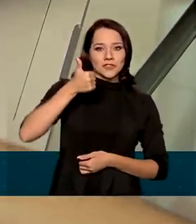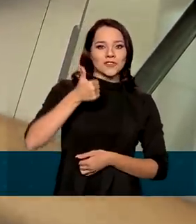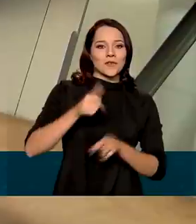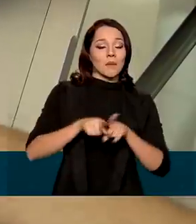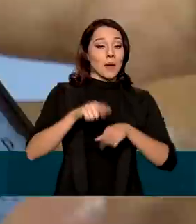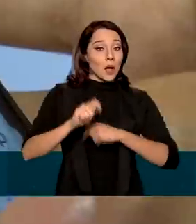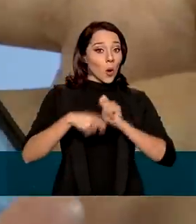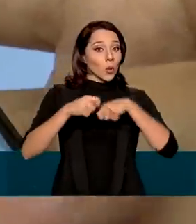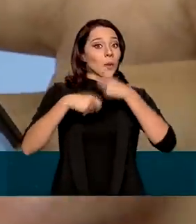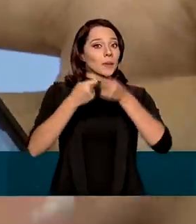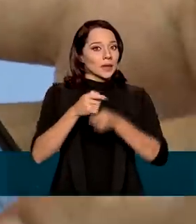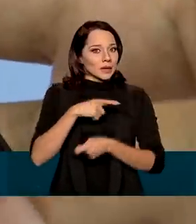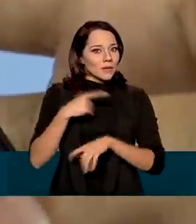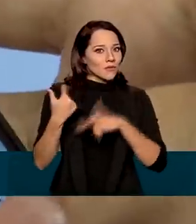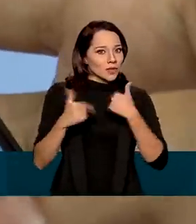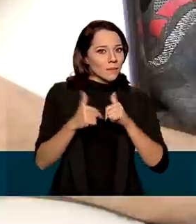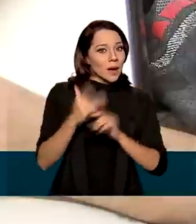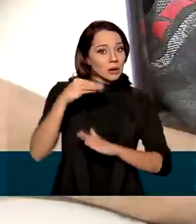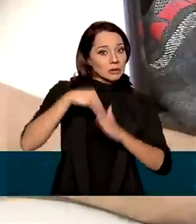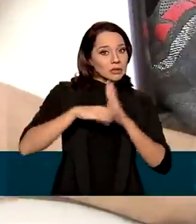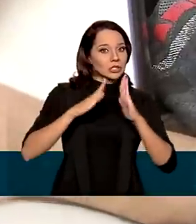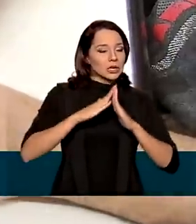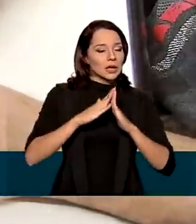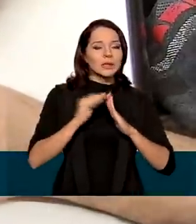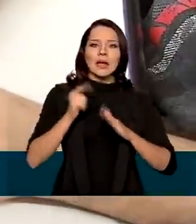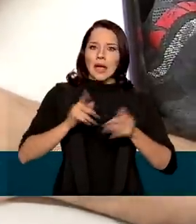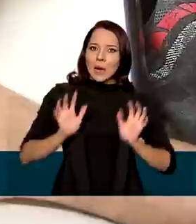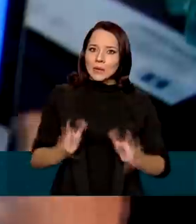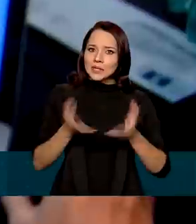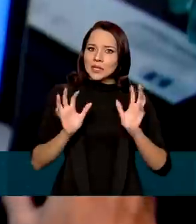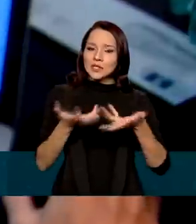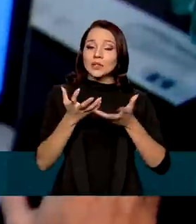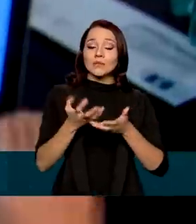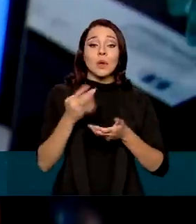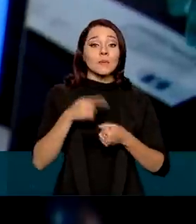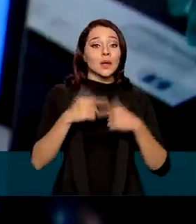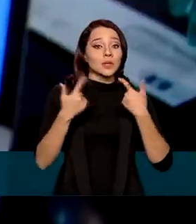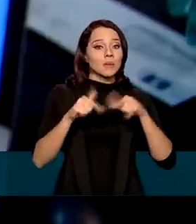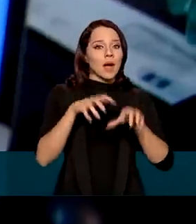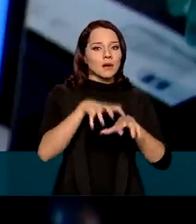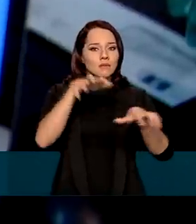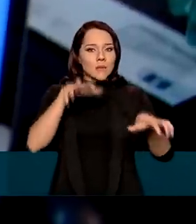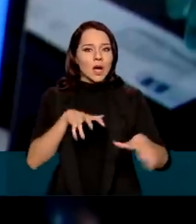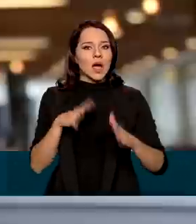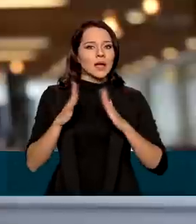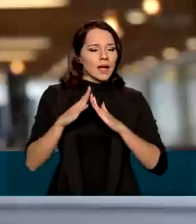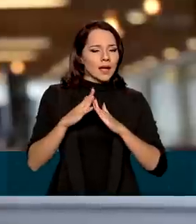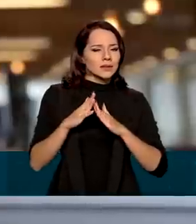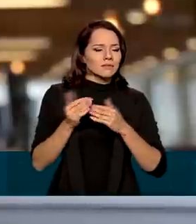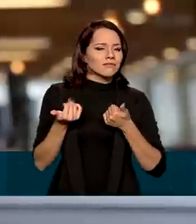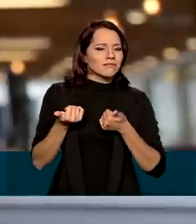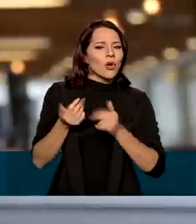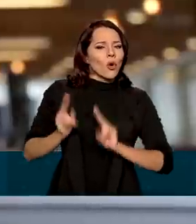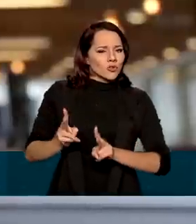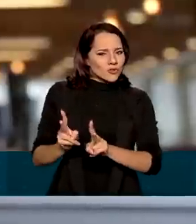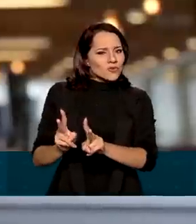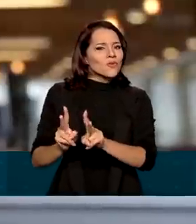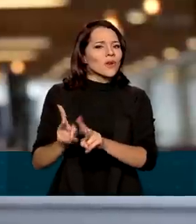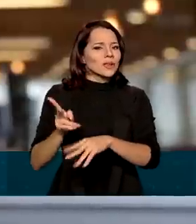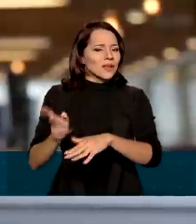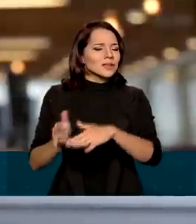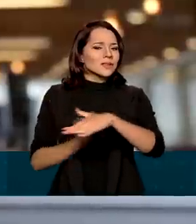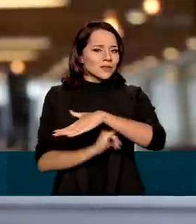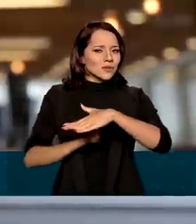economia gerada com o trabalho remoto é um incentivo para que o teletrabalho seja incorporado nas instituições